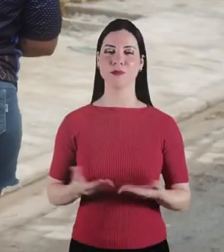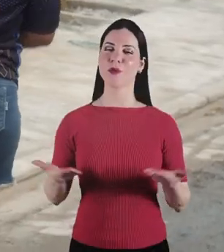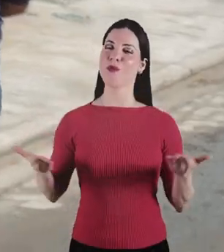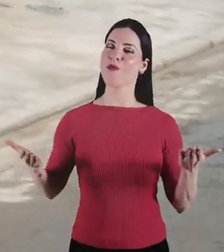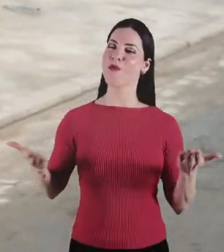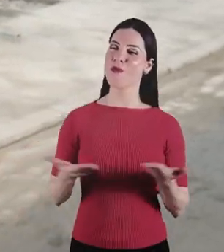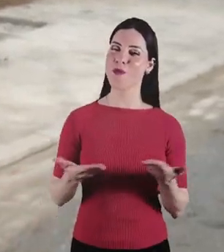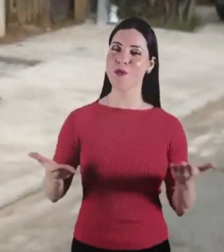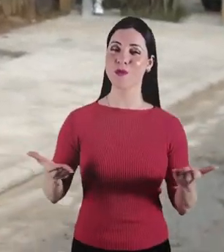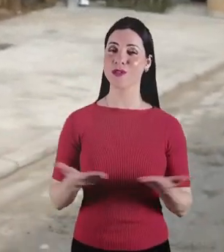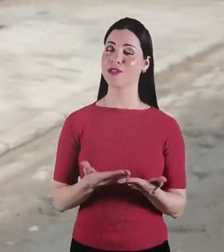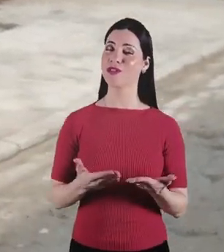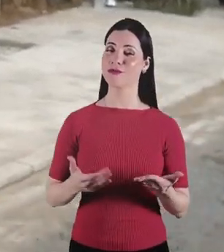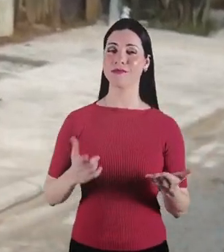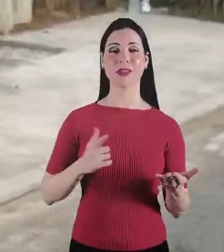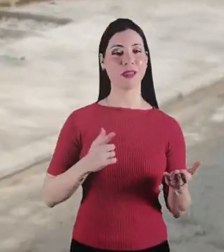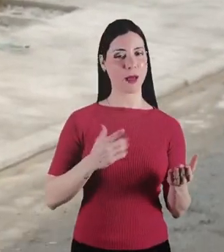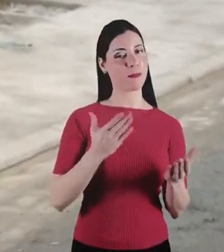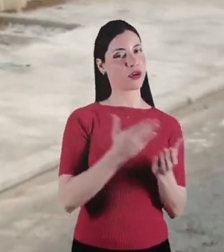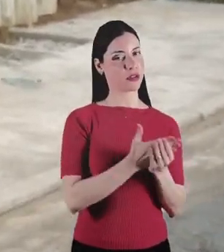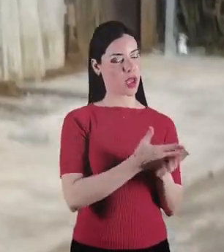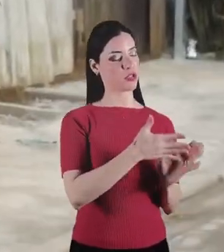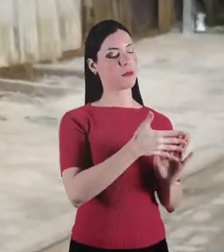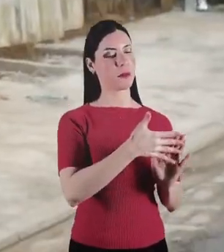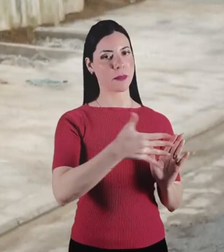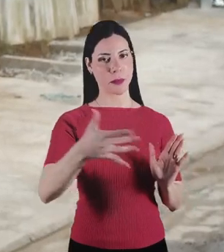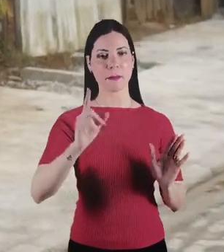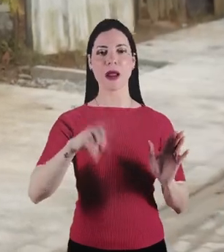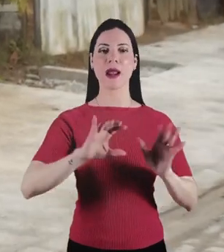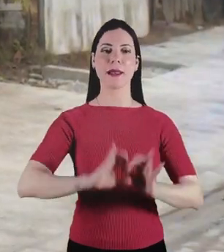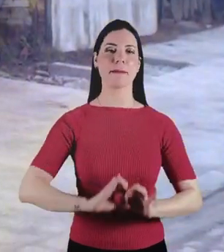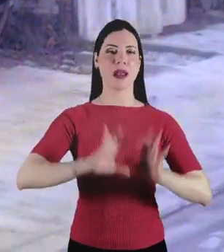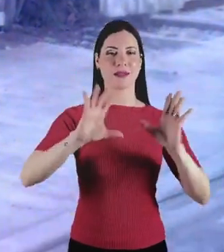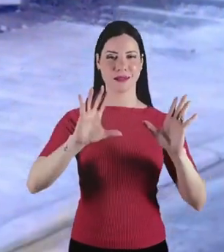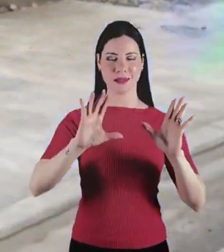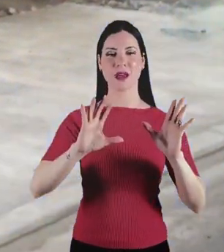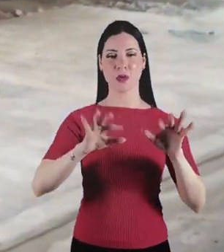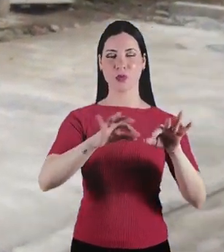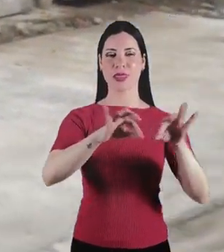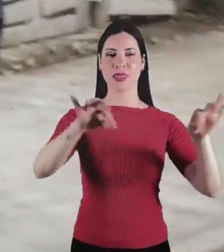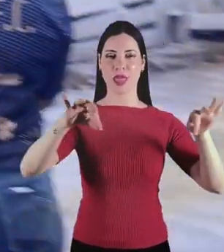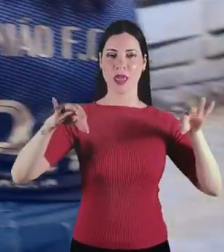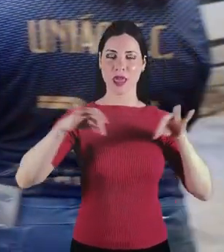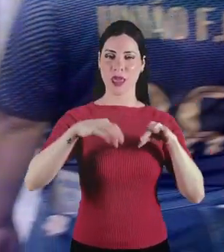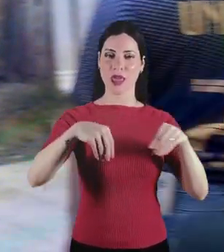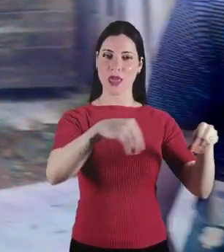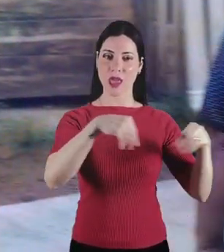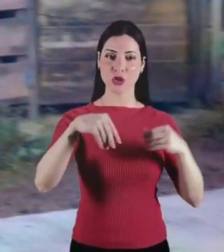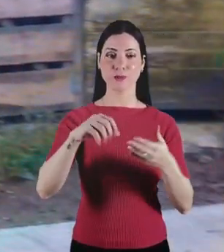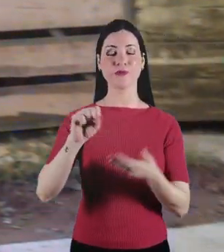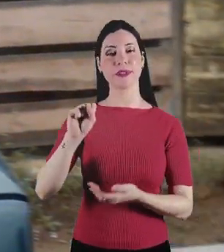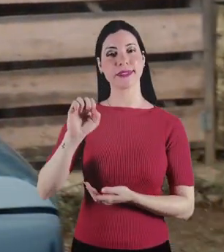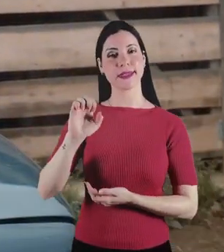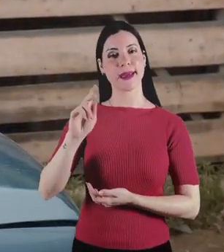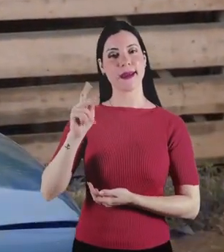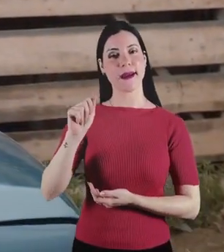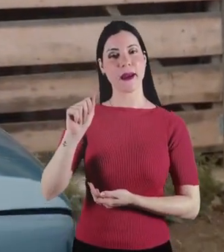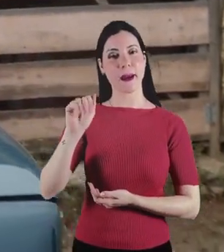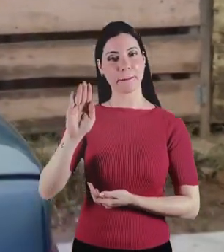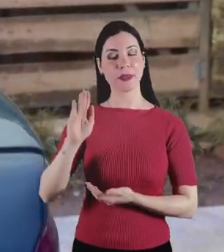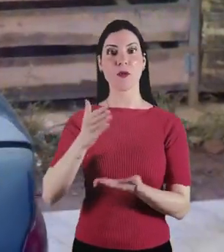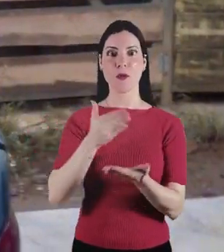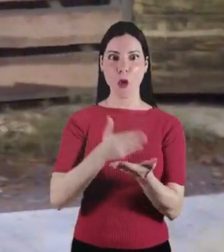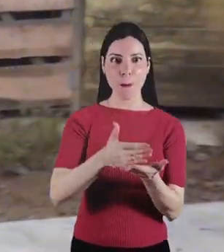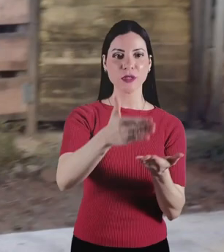hoje estamos no processo de regularização fundiária. A CEAB iniciou esse processo.